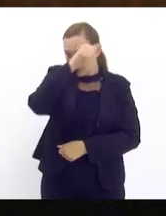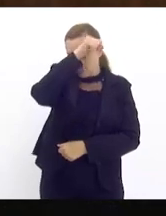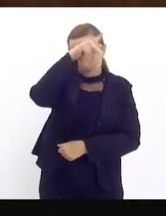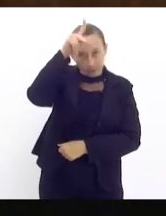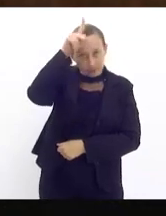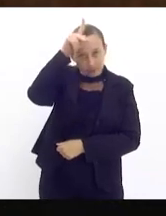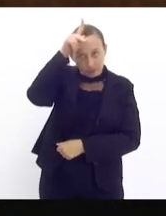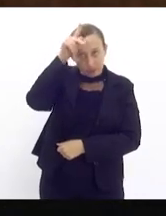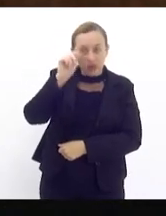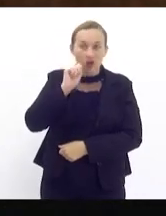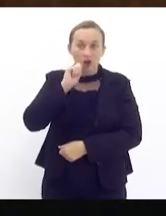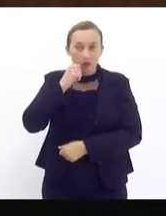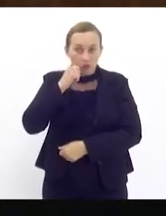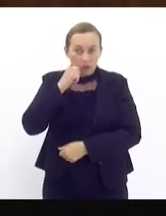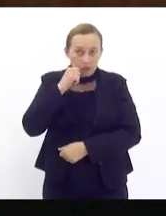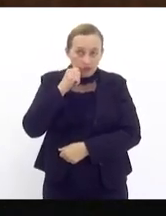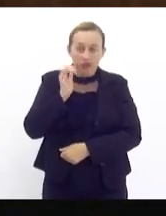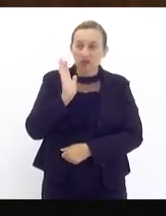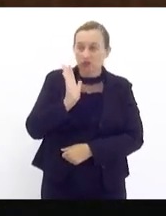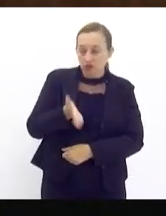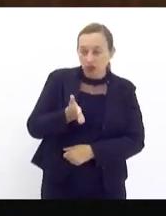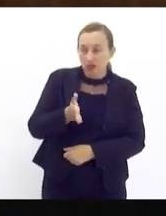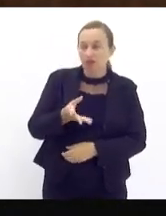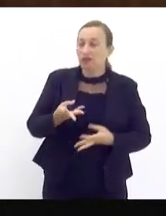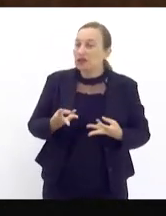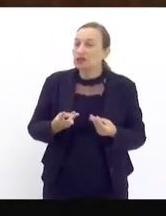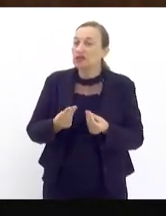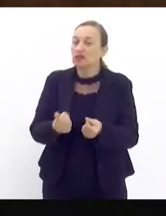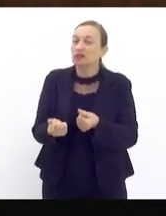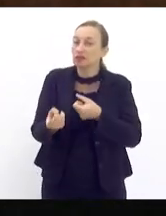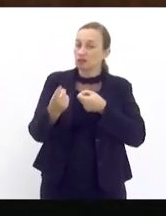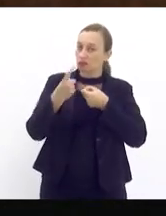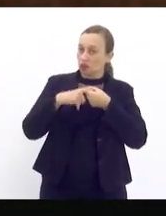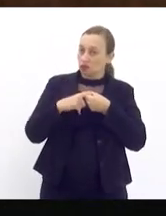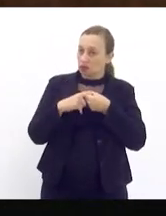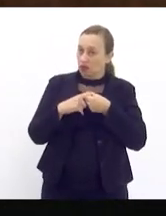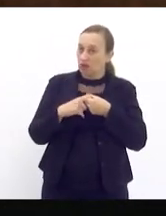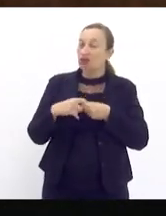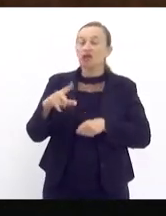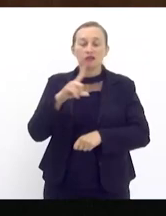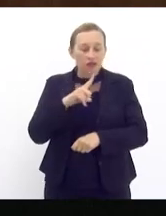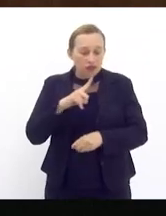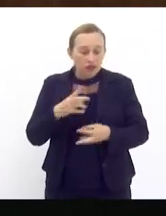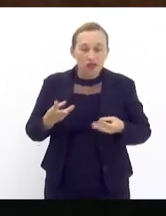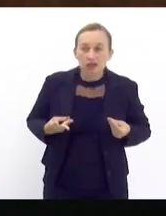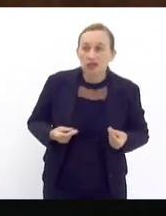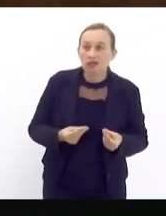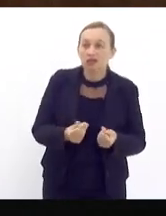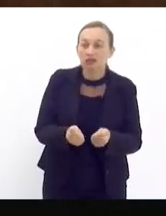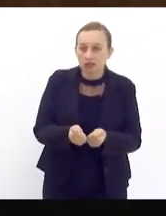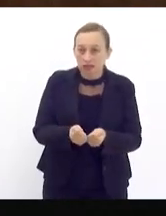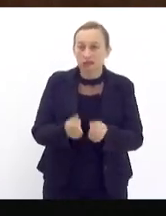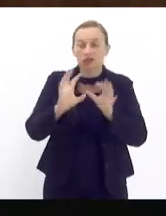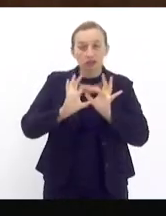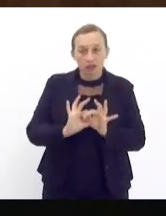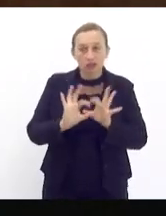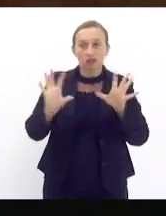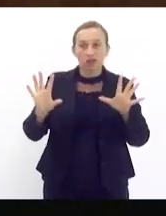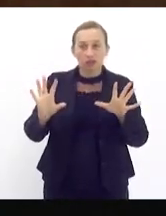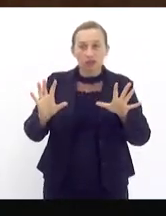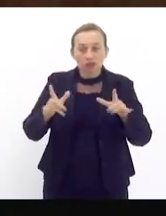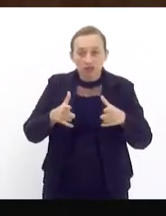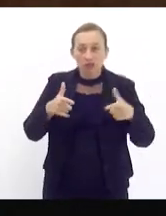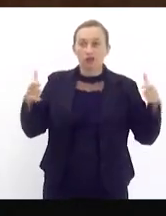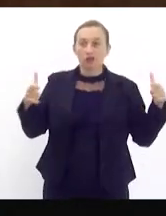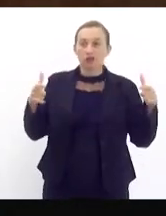Eduardo Paes já teve a sensibilidade de recuar e vai ter a sensibilidade de maneira democrática e ampla